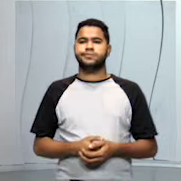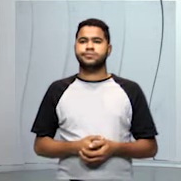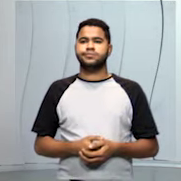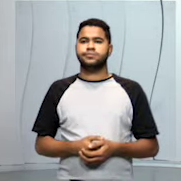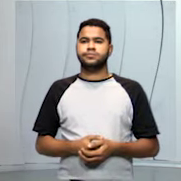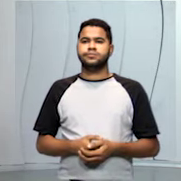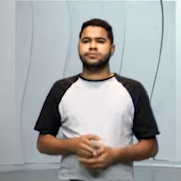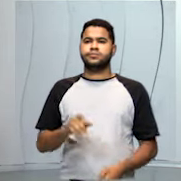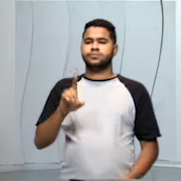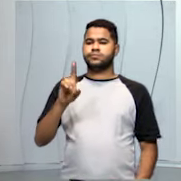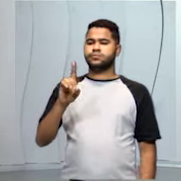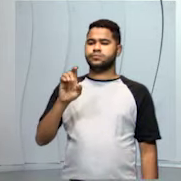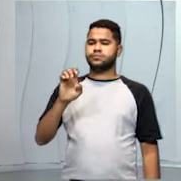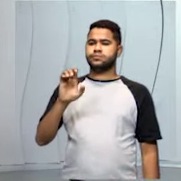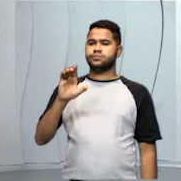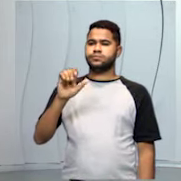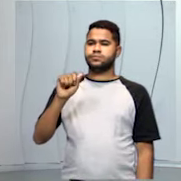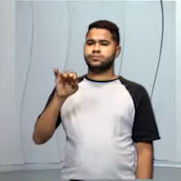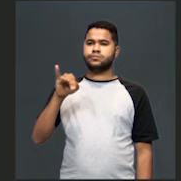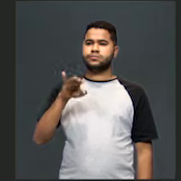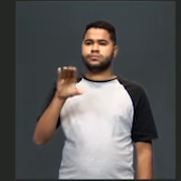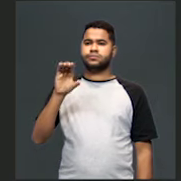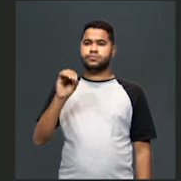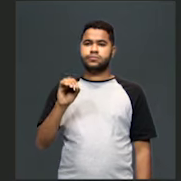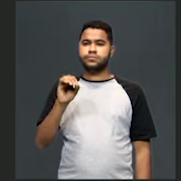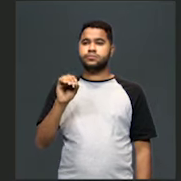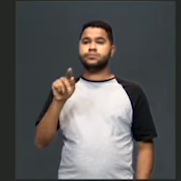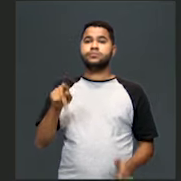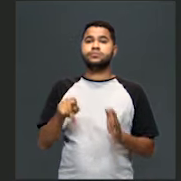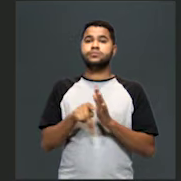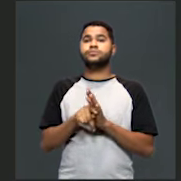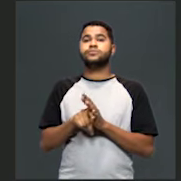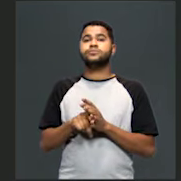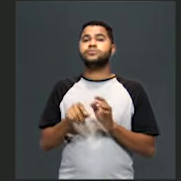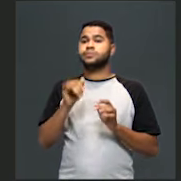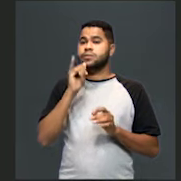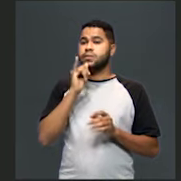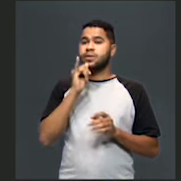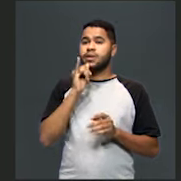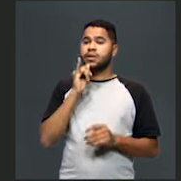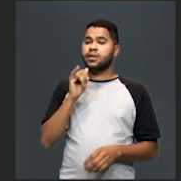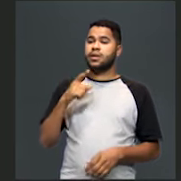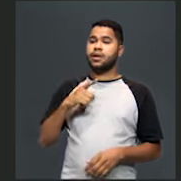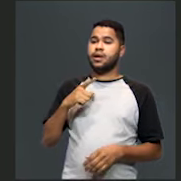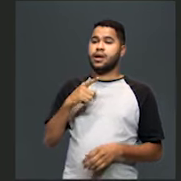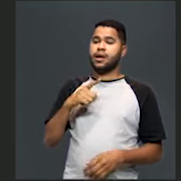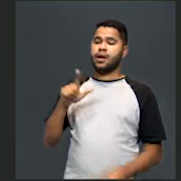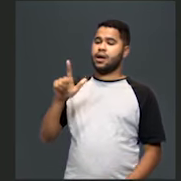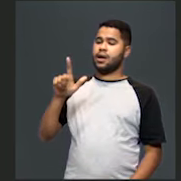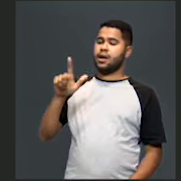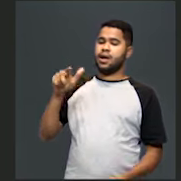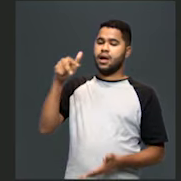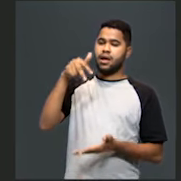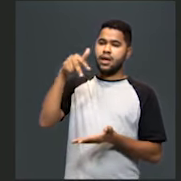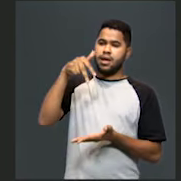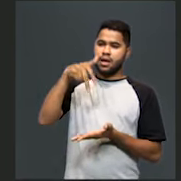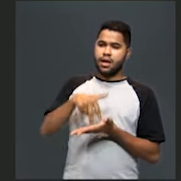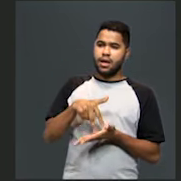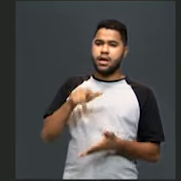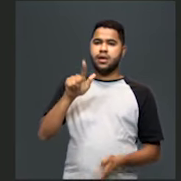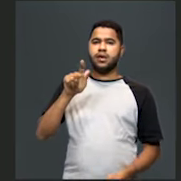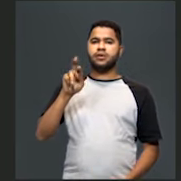Na decantação, a gravidade é que separa os elementos das misturas. Se você